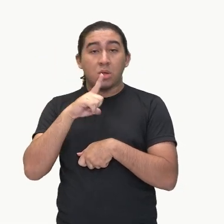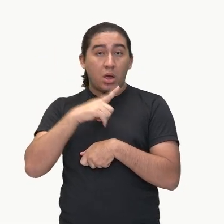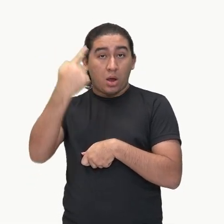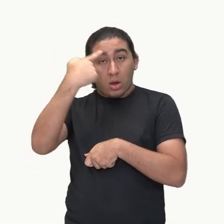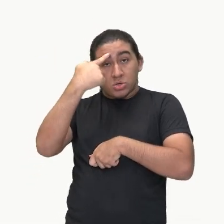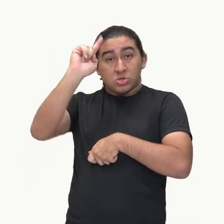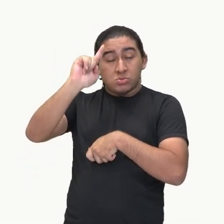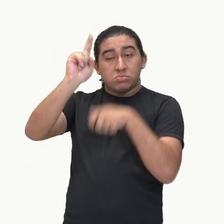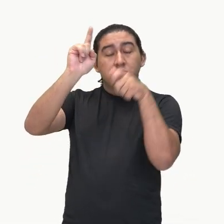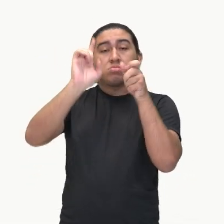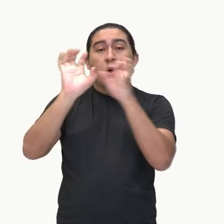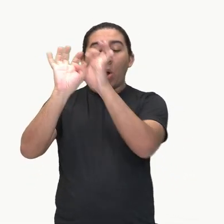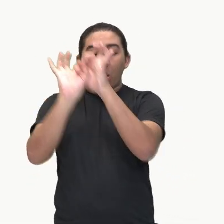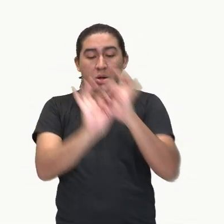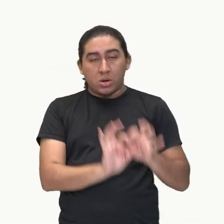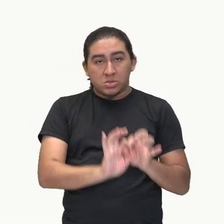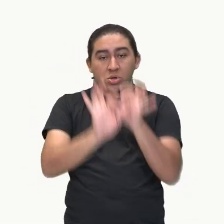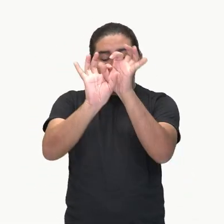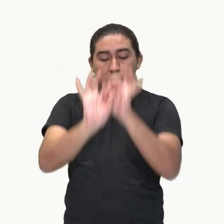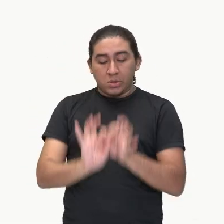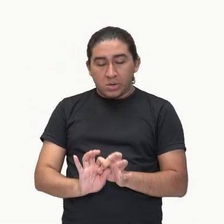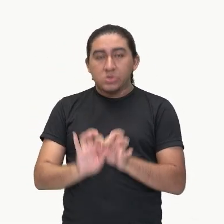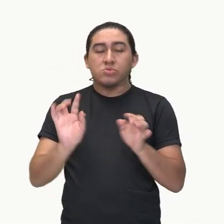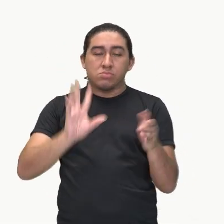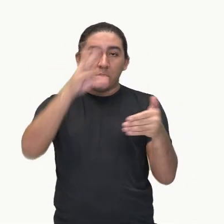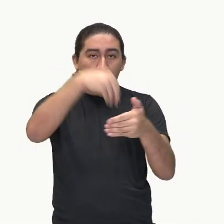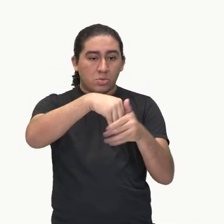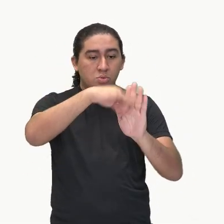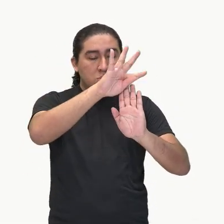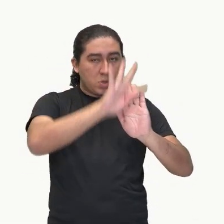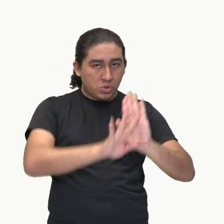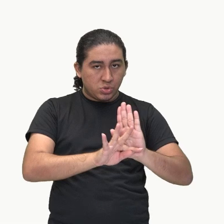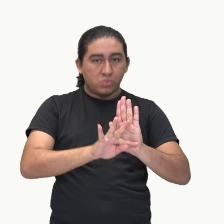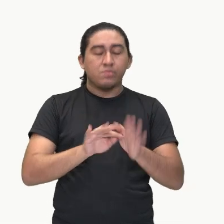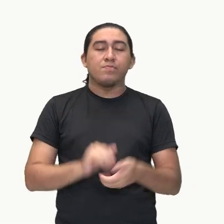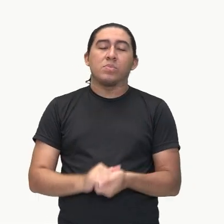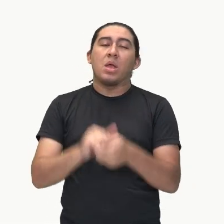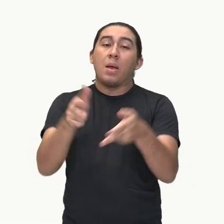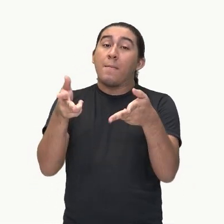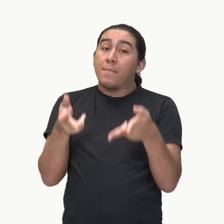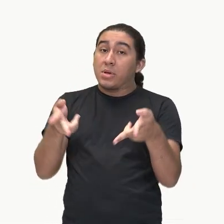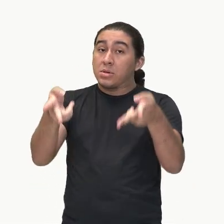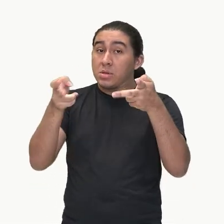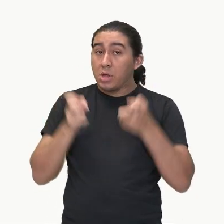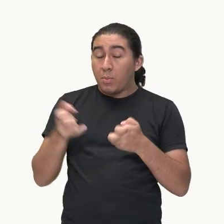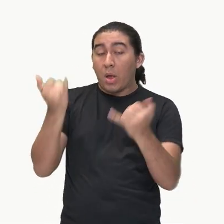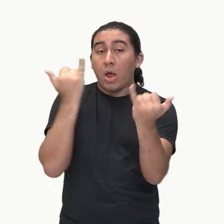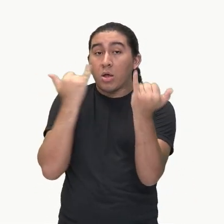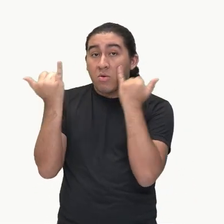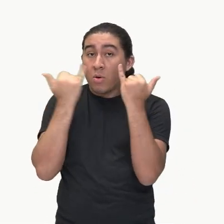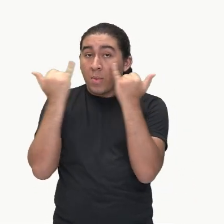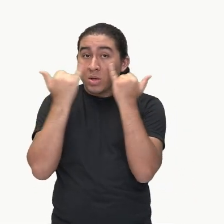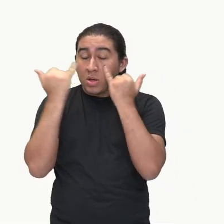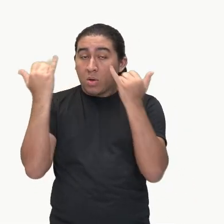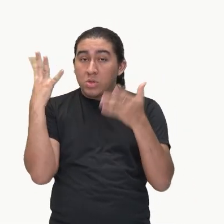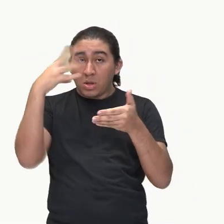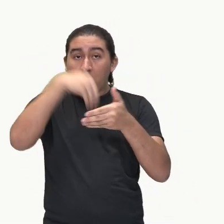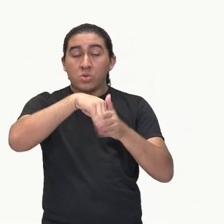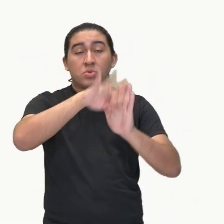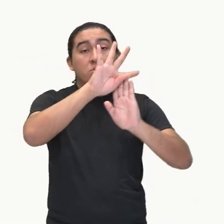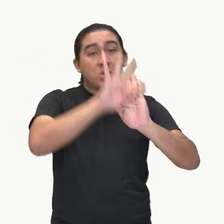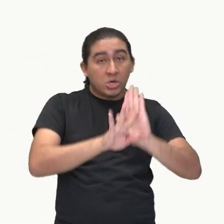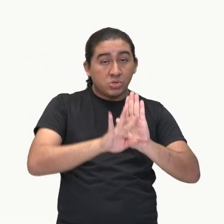coerente e consistente. Perceba que esse mobilizar informações parte aí de uma estratégia